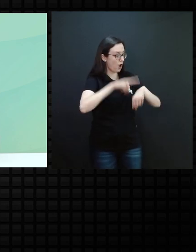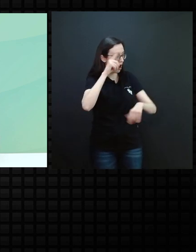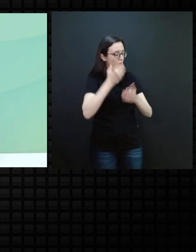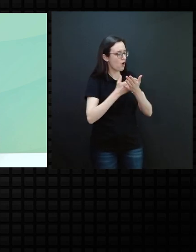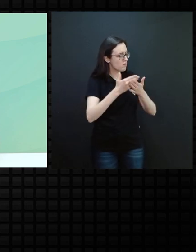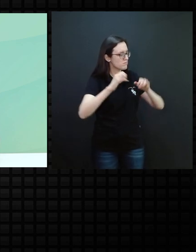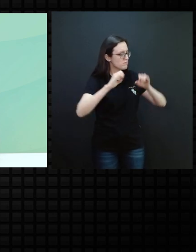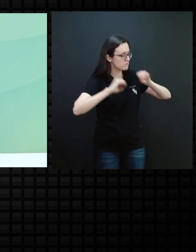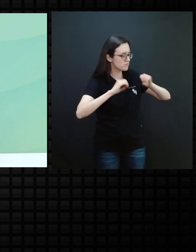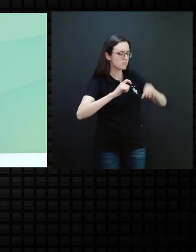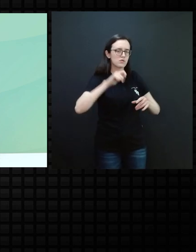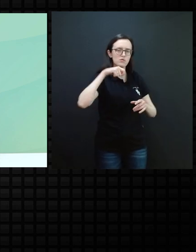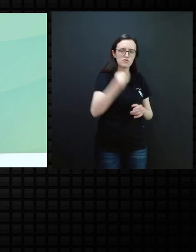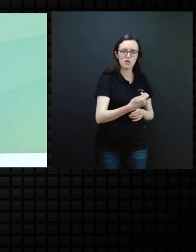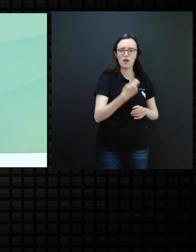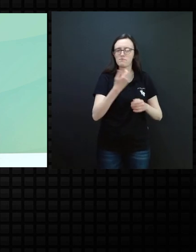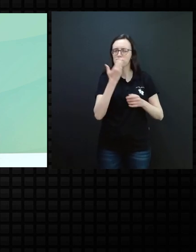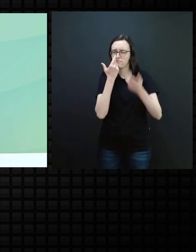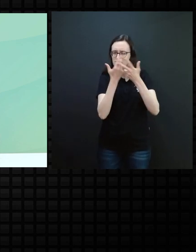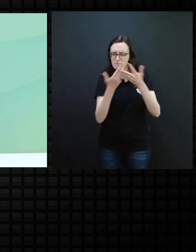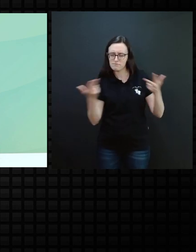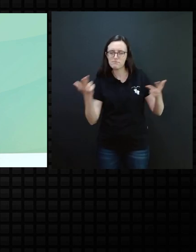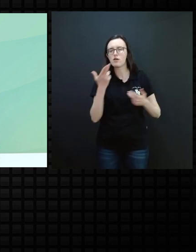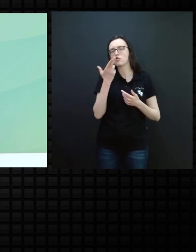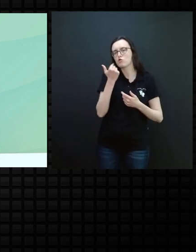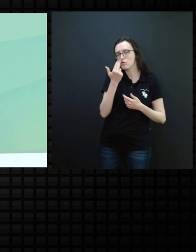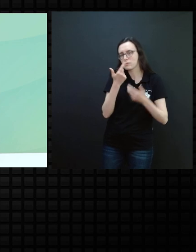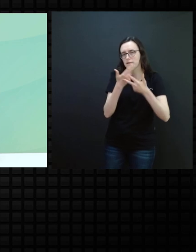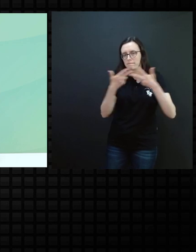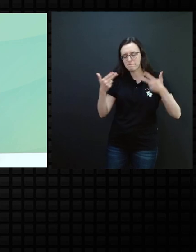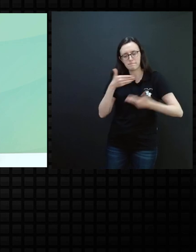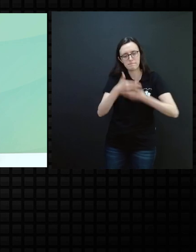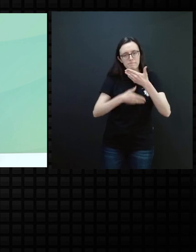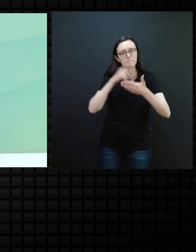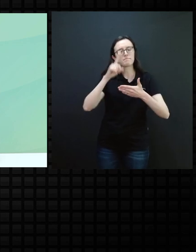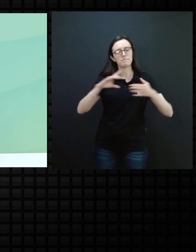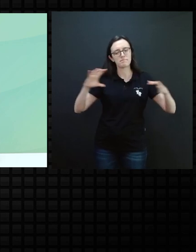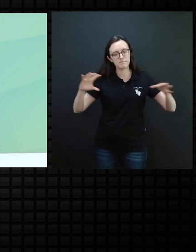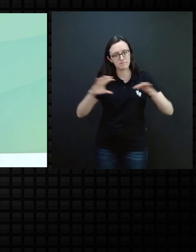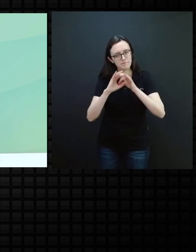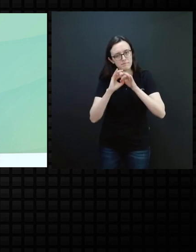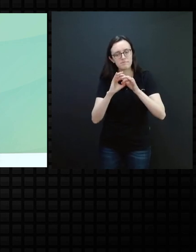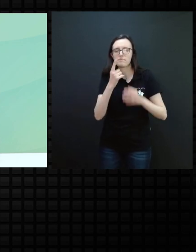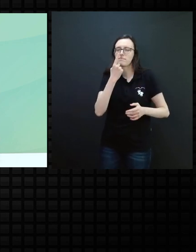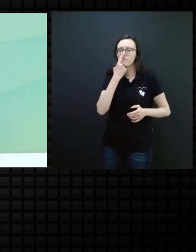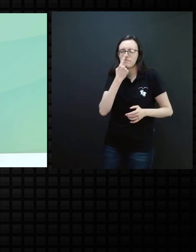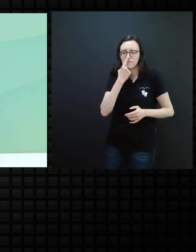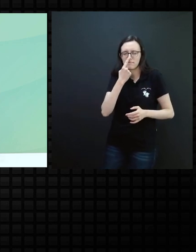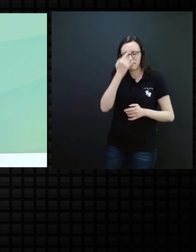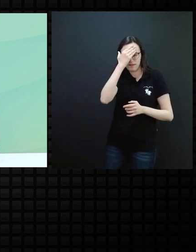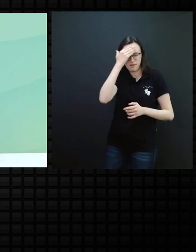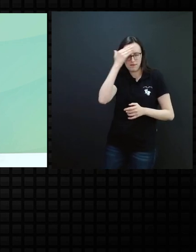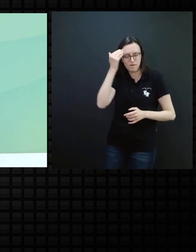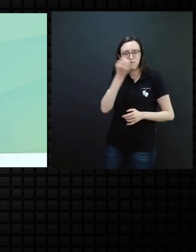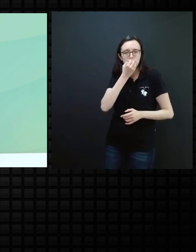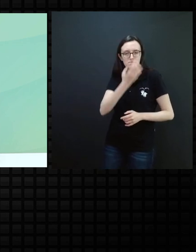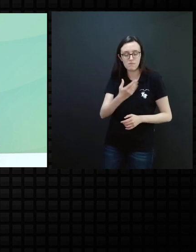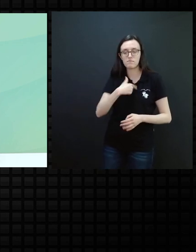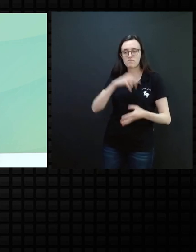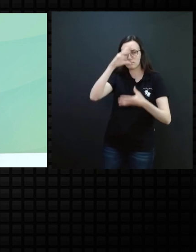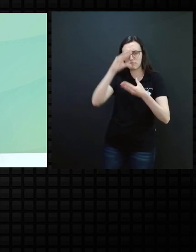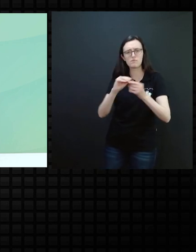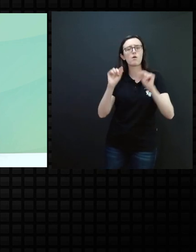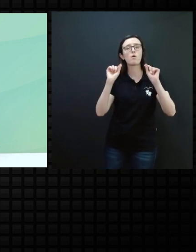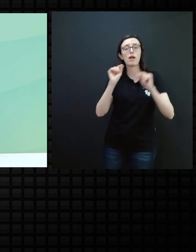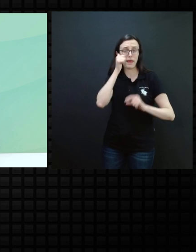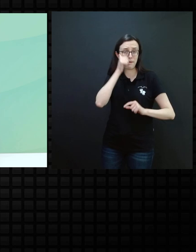trabalhar com ela dentro da abordagem, a nutrição, essa construção desse vínculo afetivo, pelo que eu entendo,